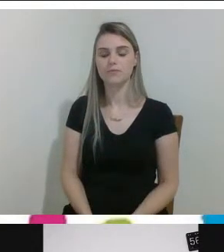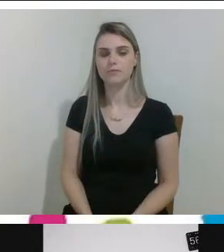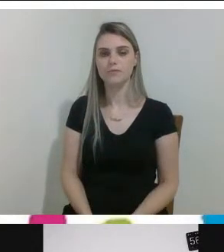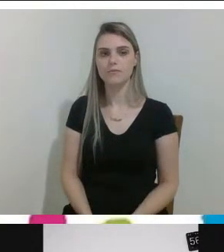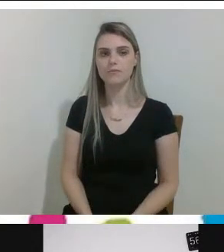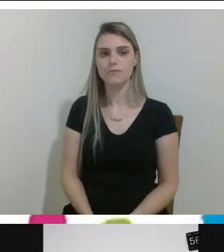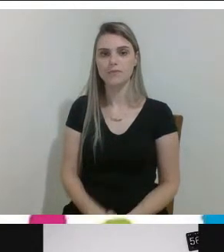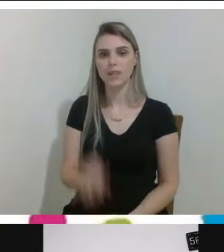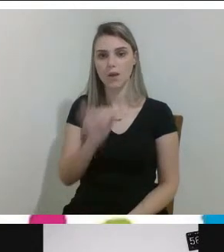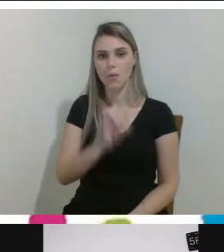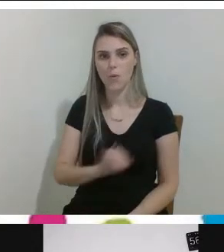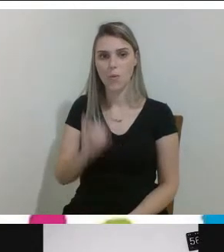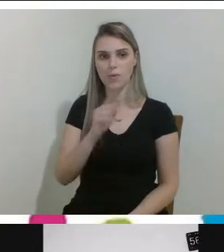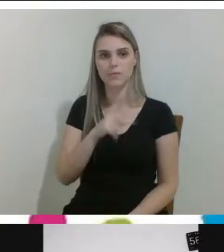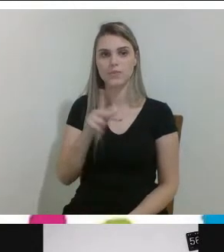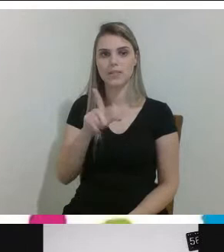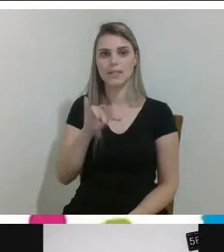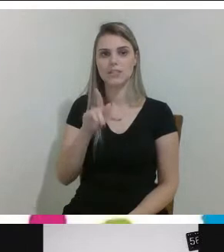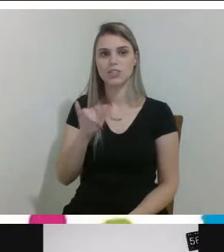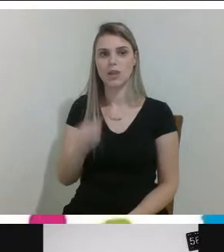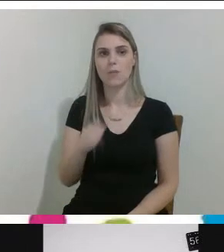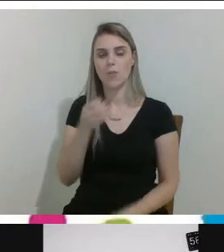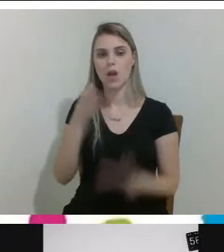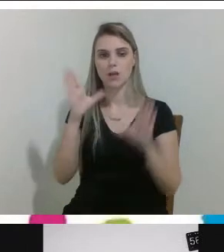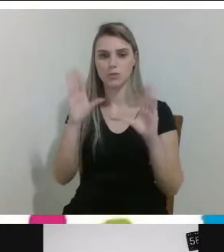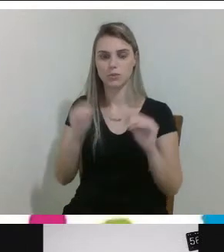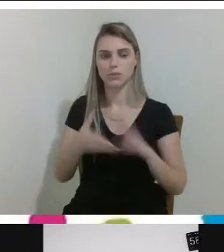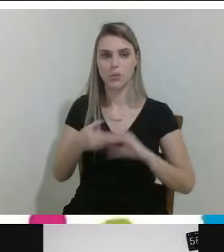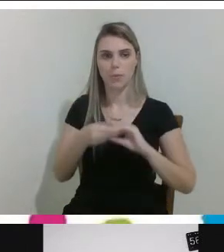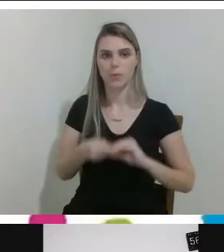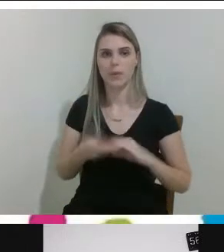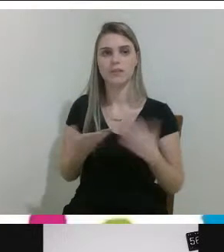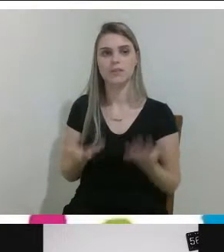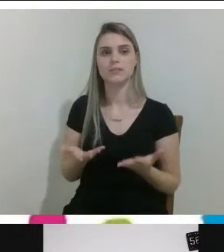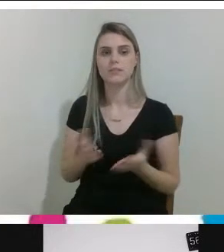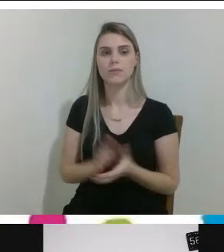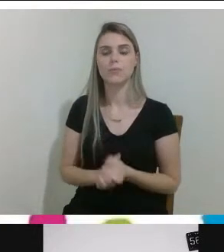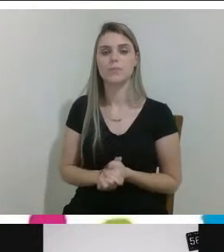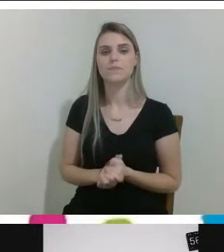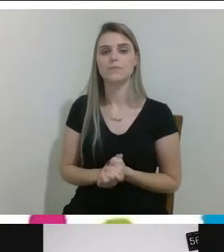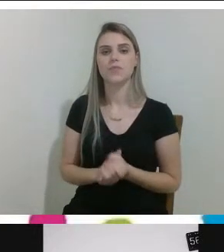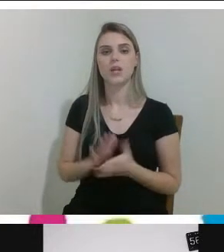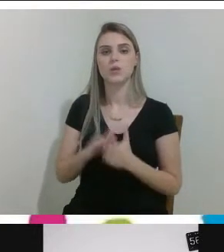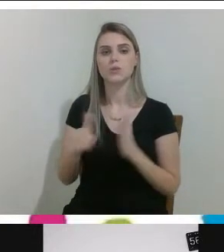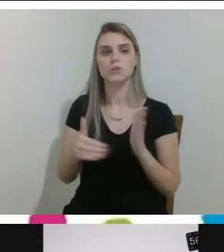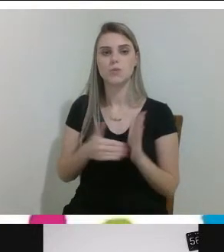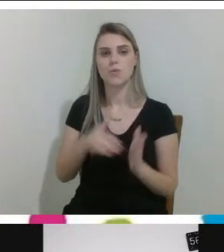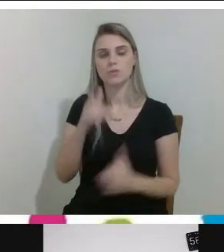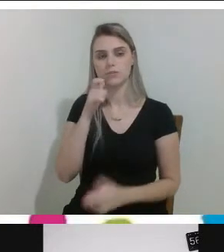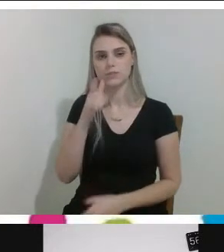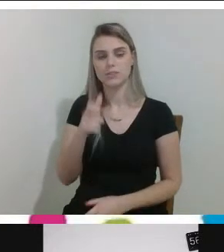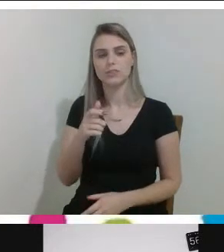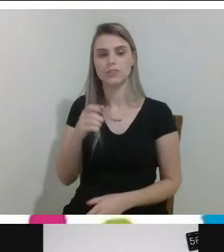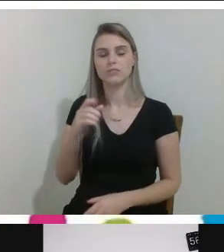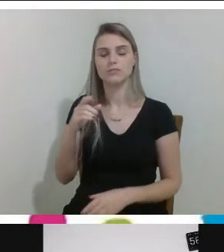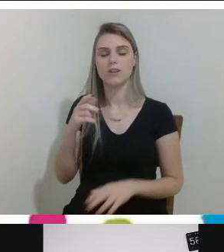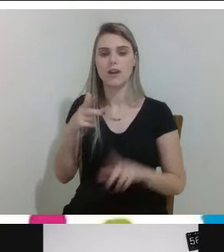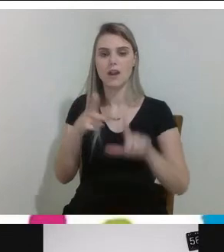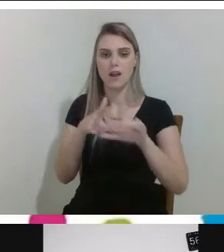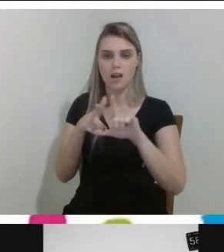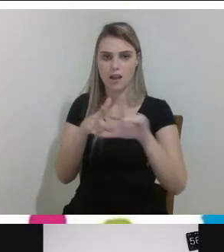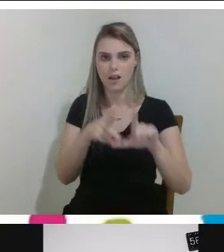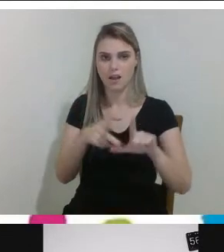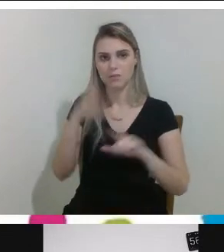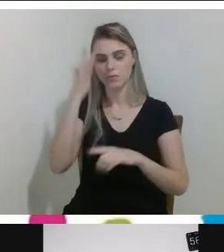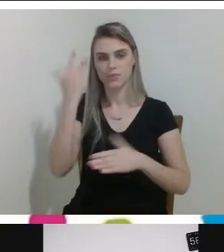Olá Profilígia boa noite cumprimento então aos todos que estão acompanhando a nossa live os participantes